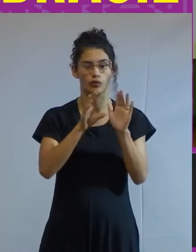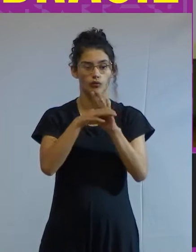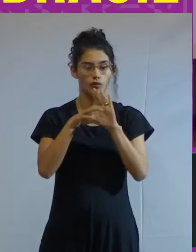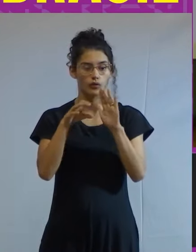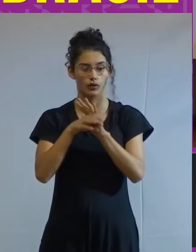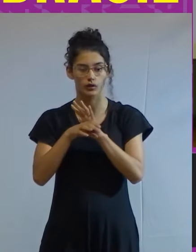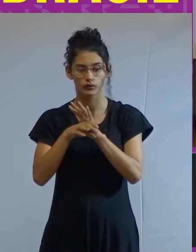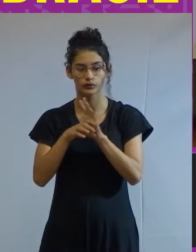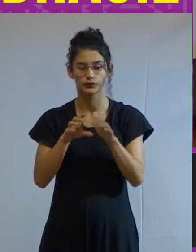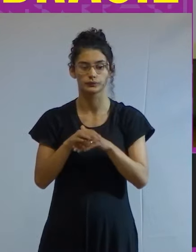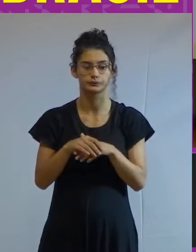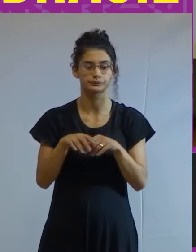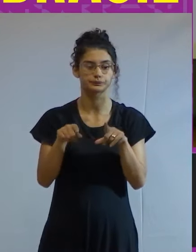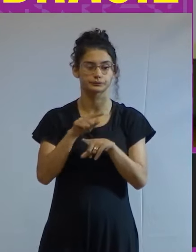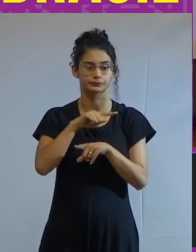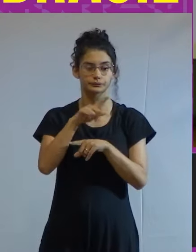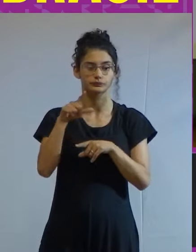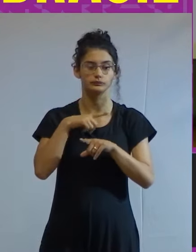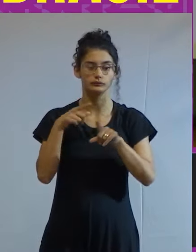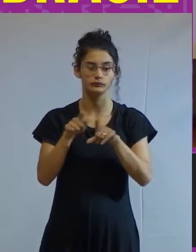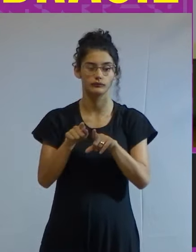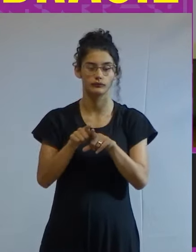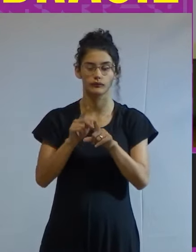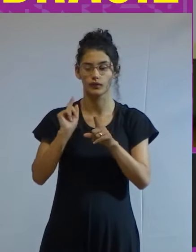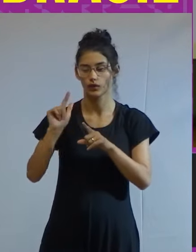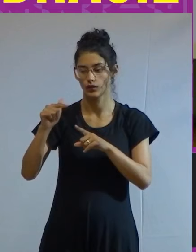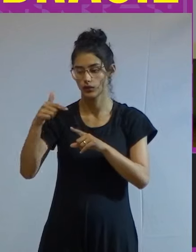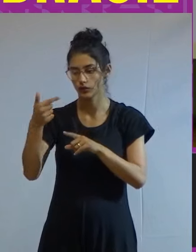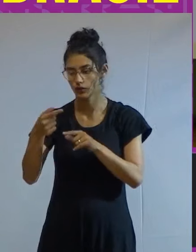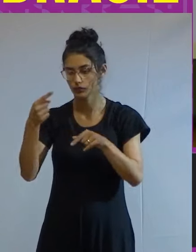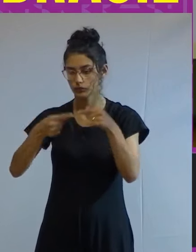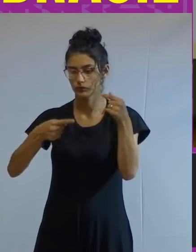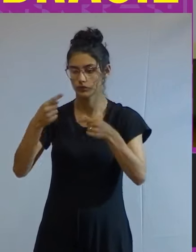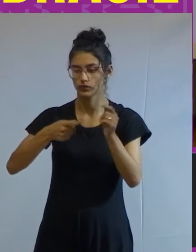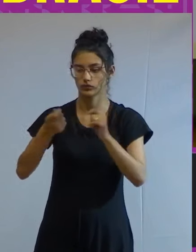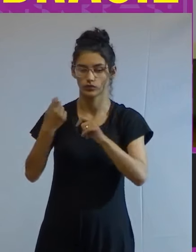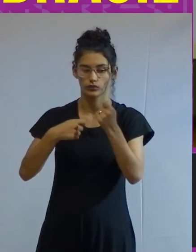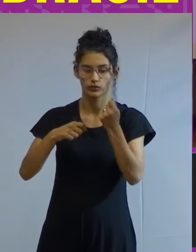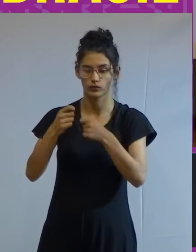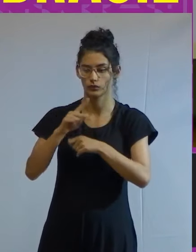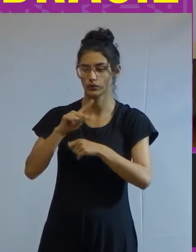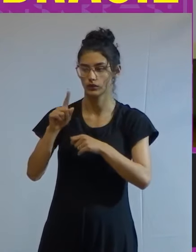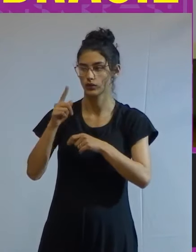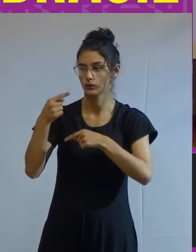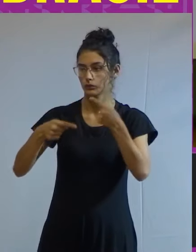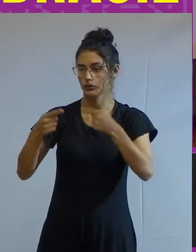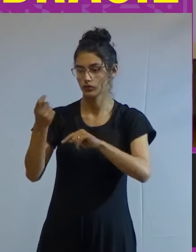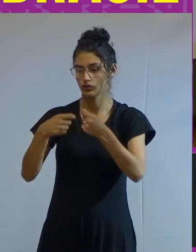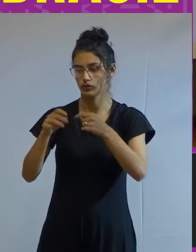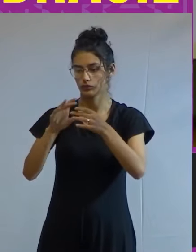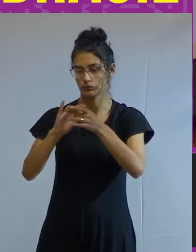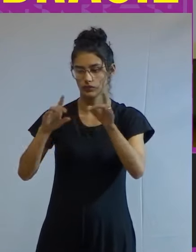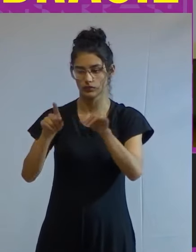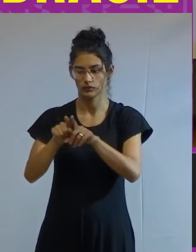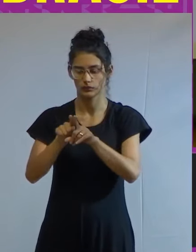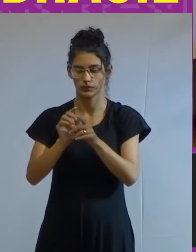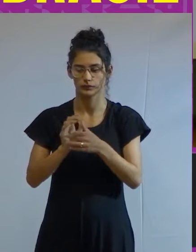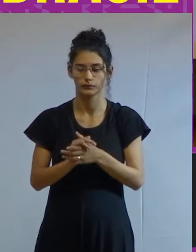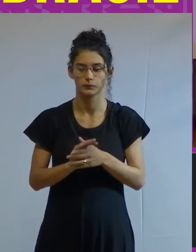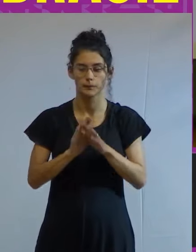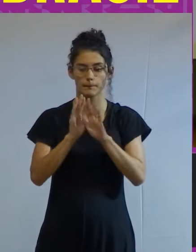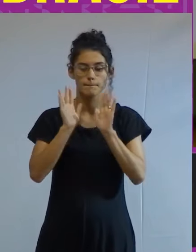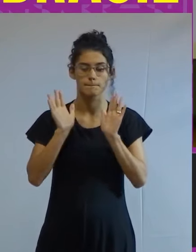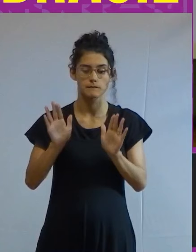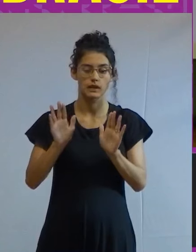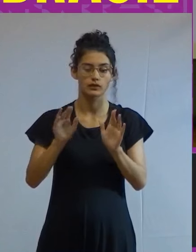certo em que você terá uma outra política econômica que não é uma política econômica neoliberal estrito senso mas